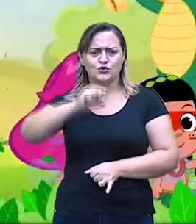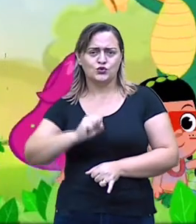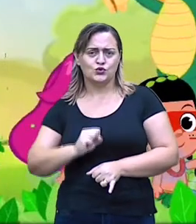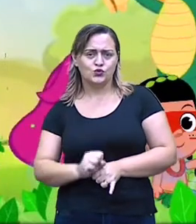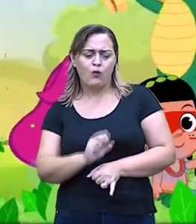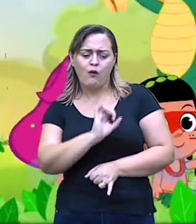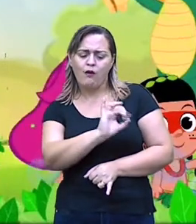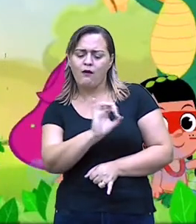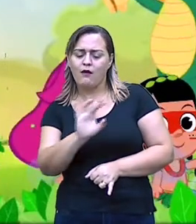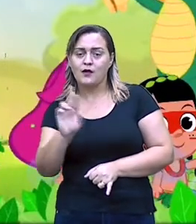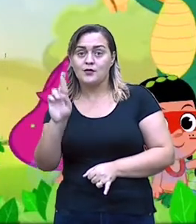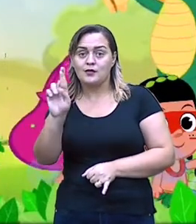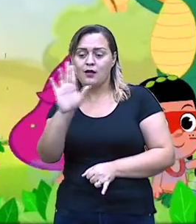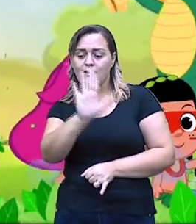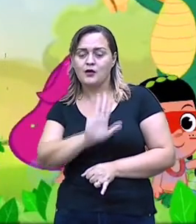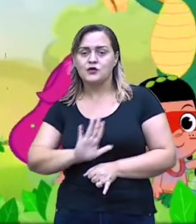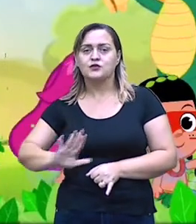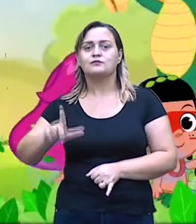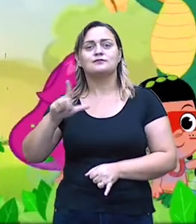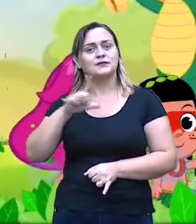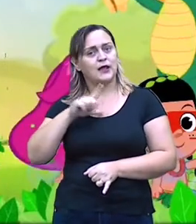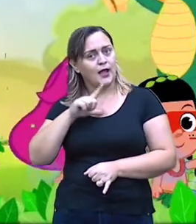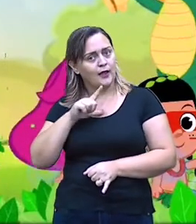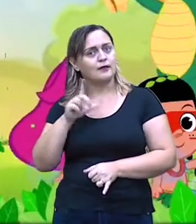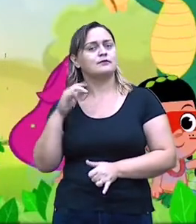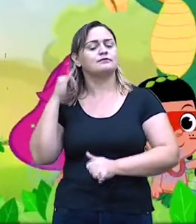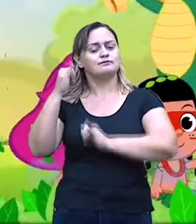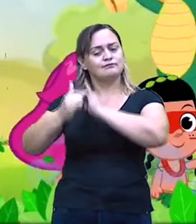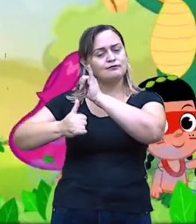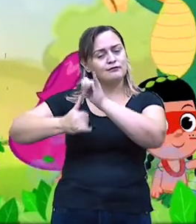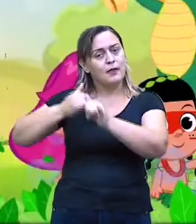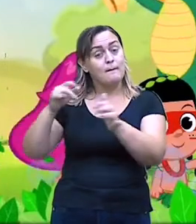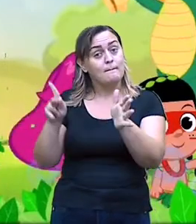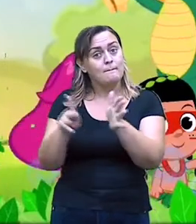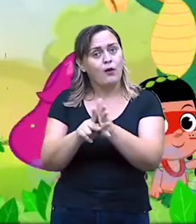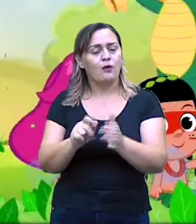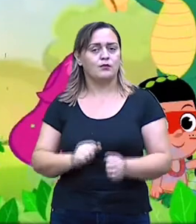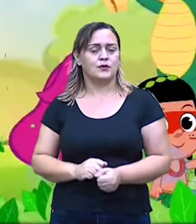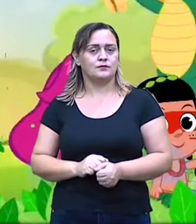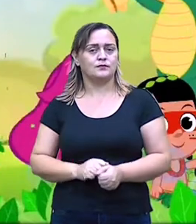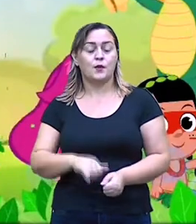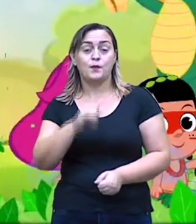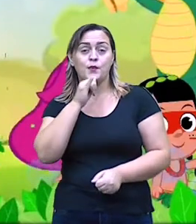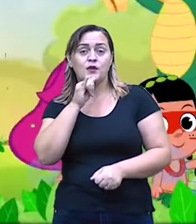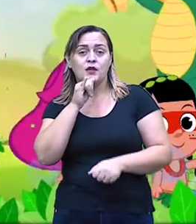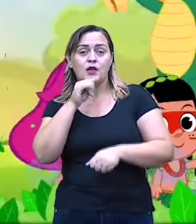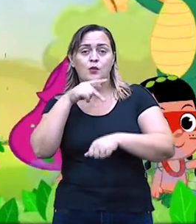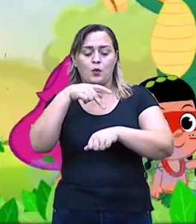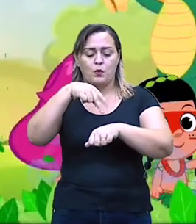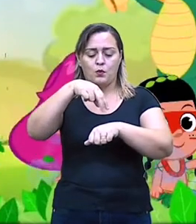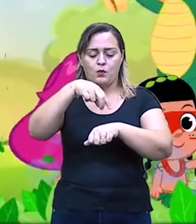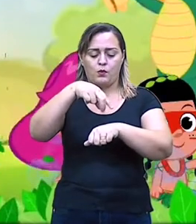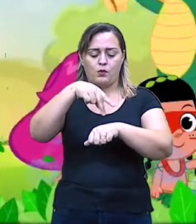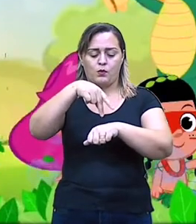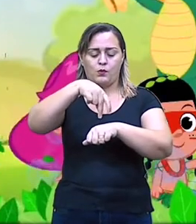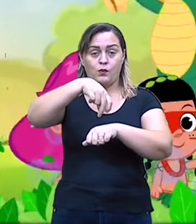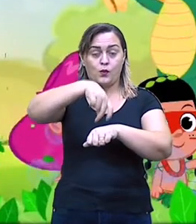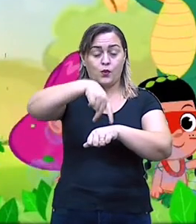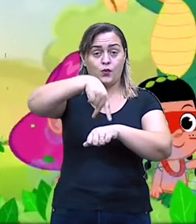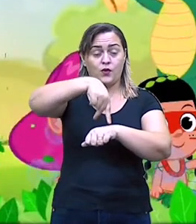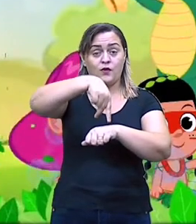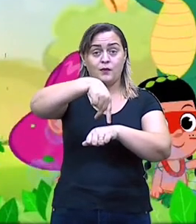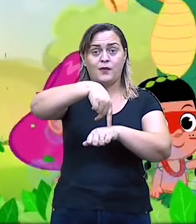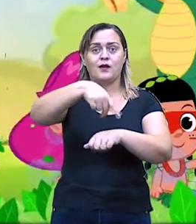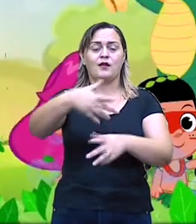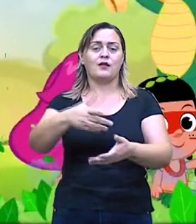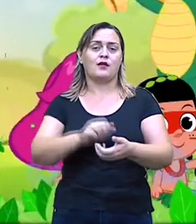tem a sua lenda própria. Como a lenda do Saci Pererê, Curupira, Iara,